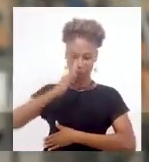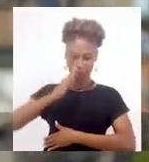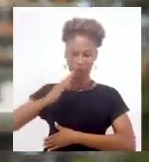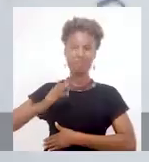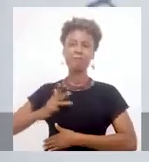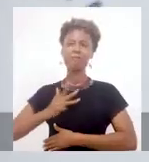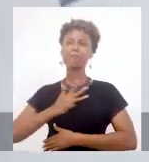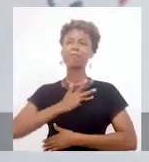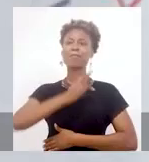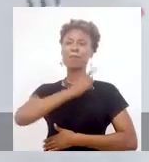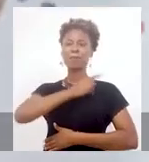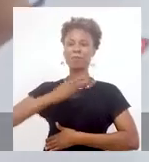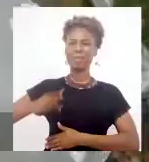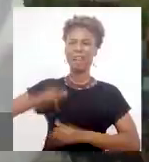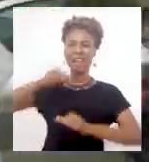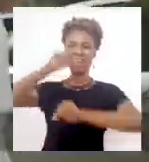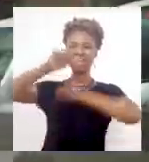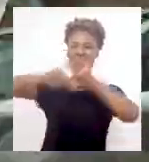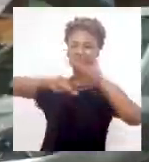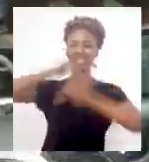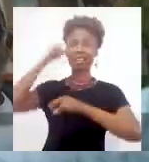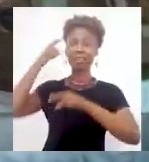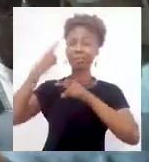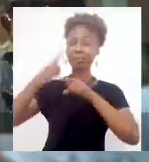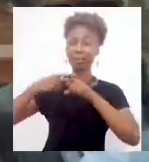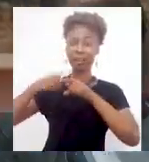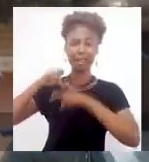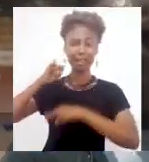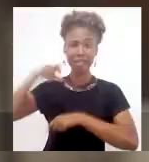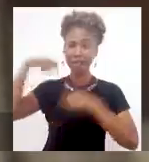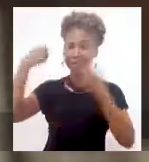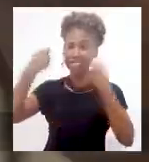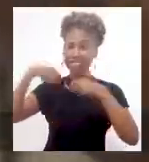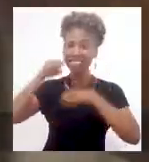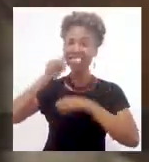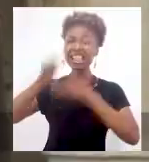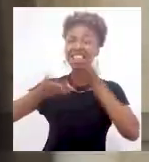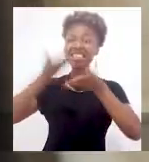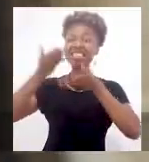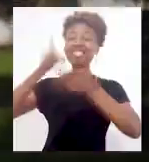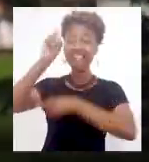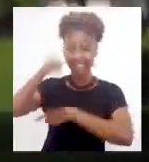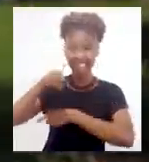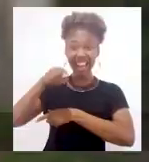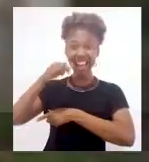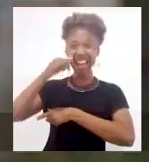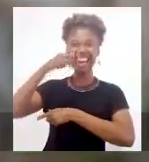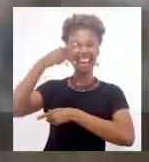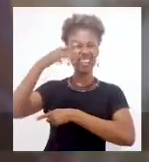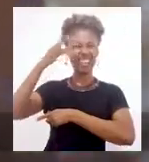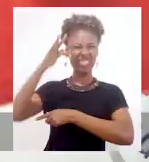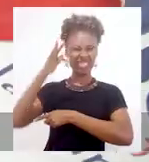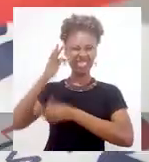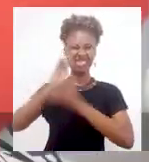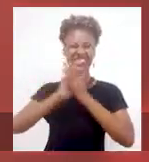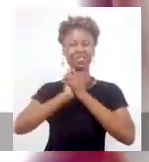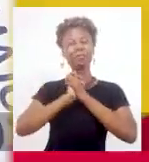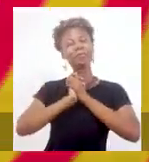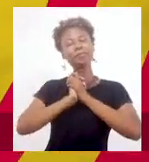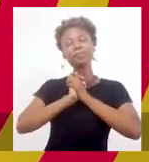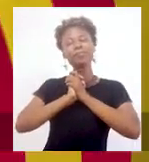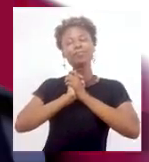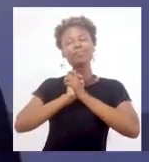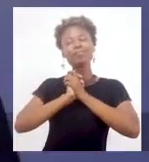quando o seu Luiz Inácio fosse presidente. Sabe por quê? Porque na hora do Vamos Ver, quem cuida de você é o PT.